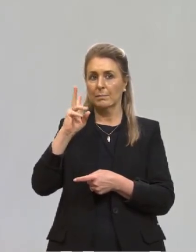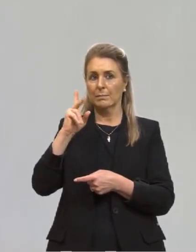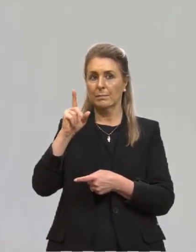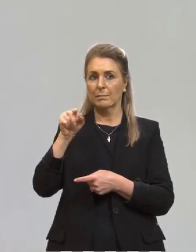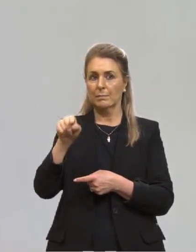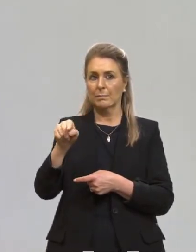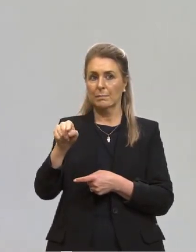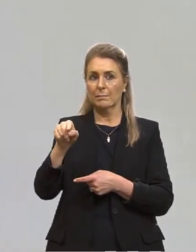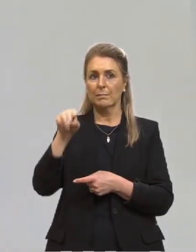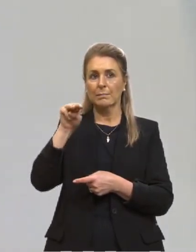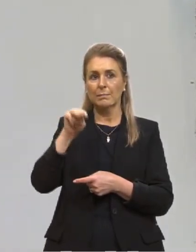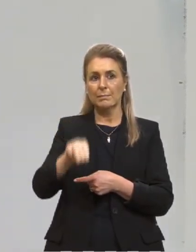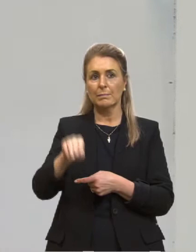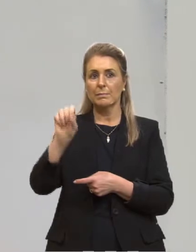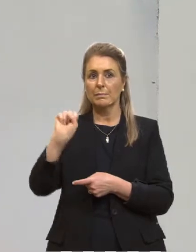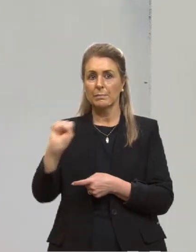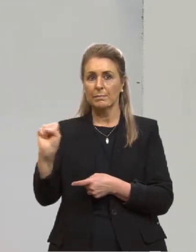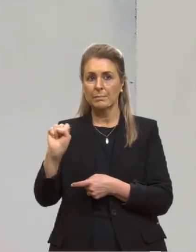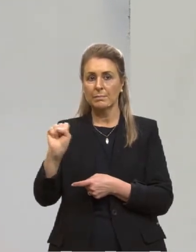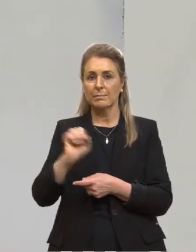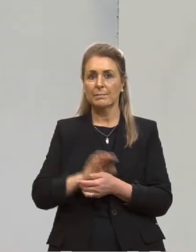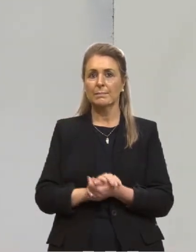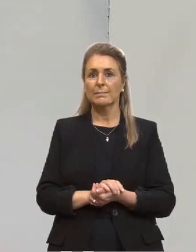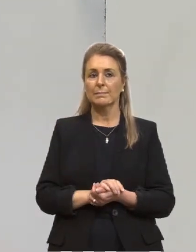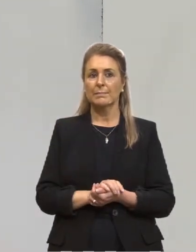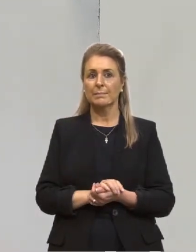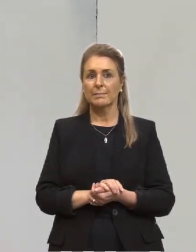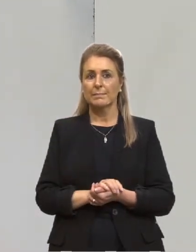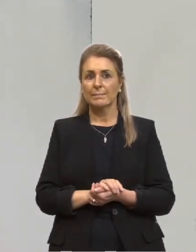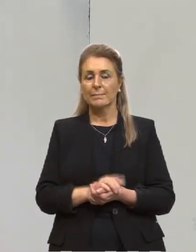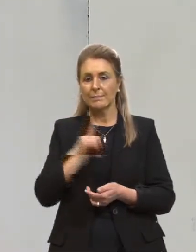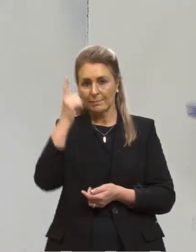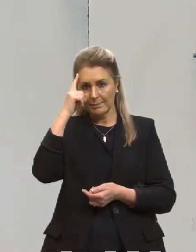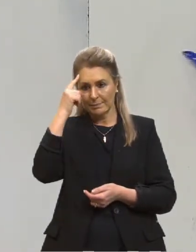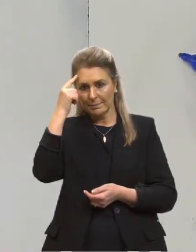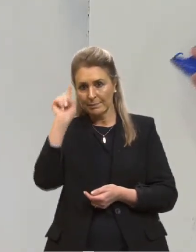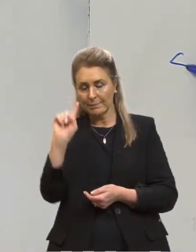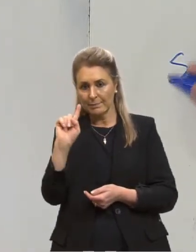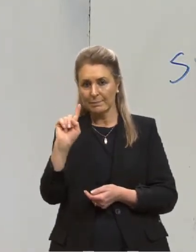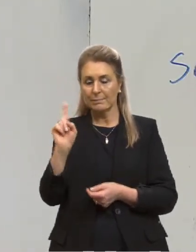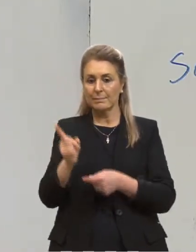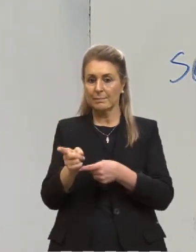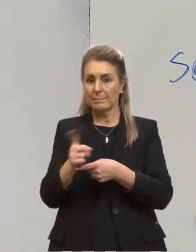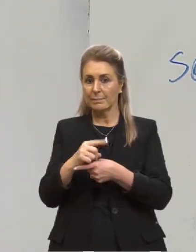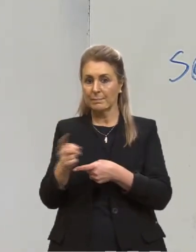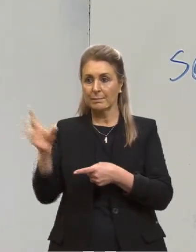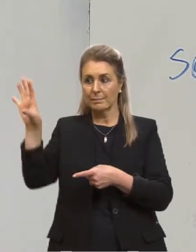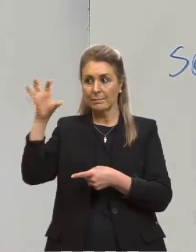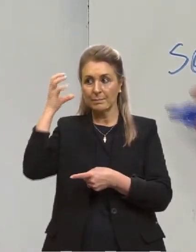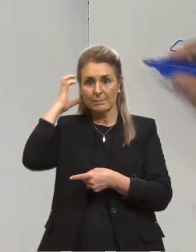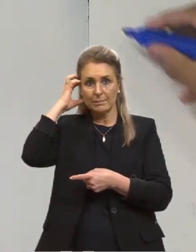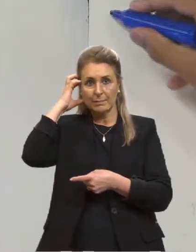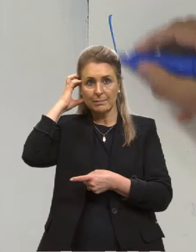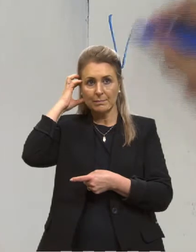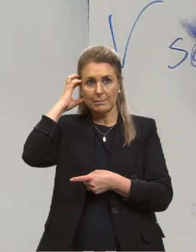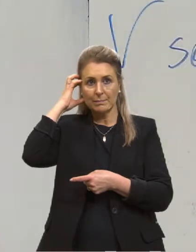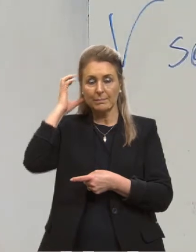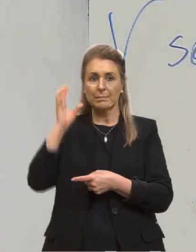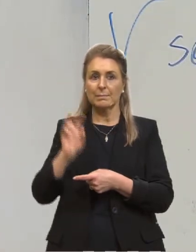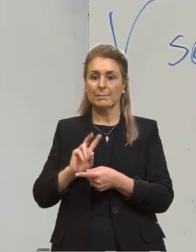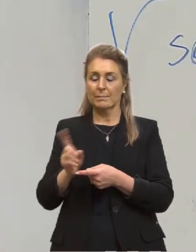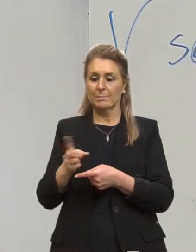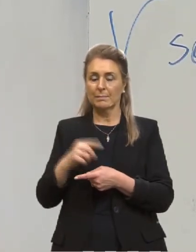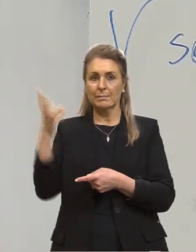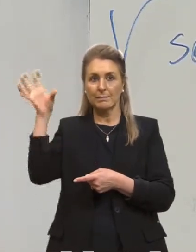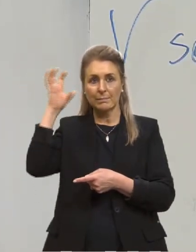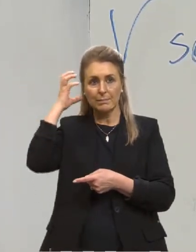de metros por segundo. Então, para você ter uma ideia, a velocidade do som, a velocidade